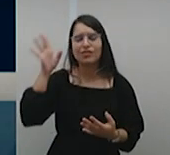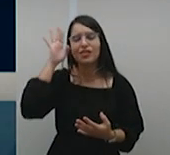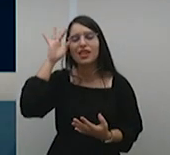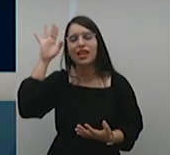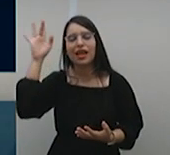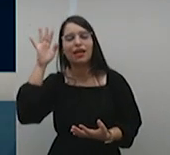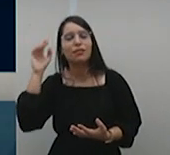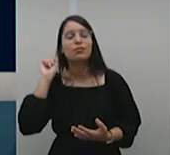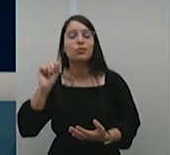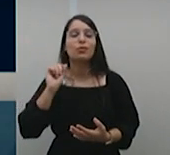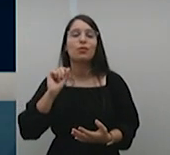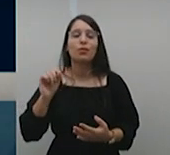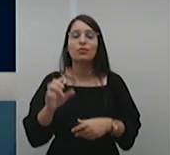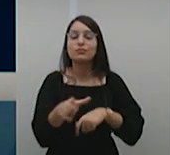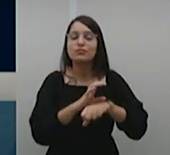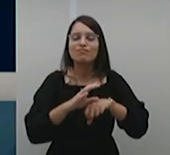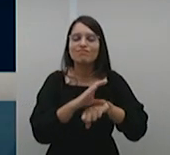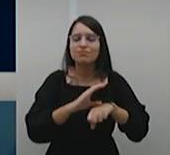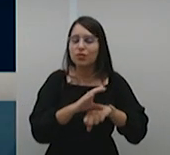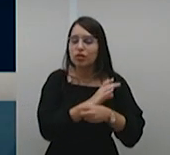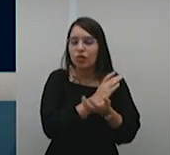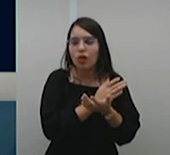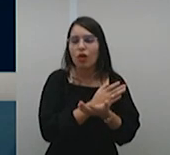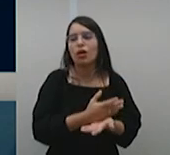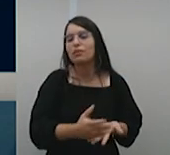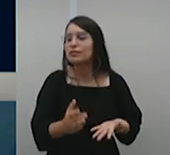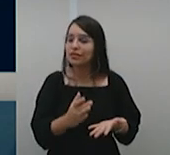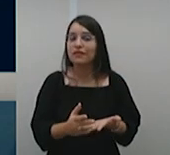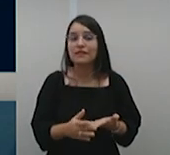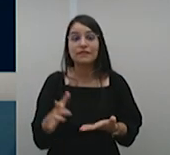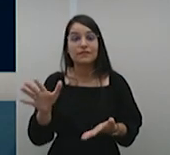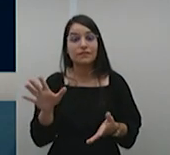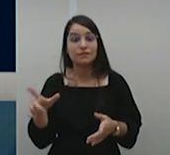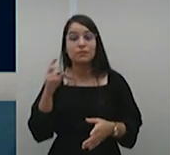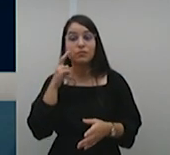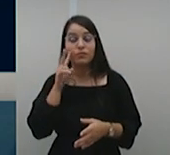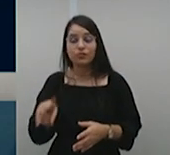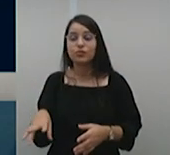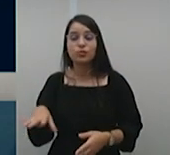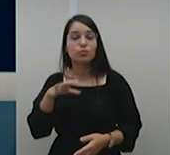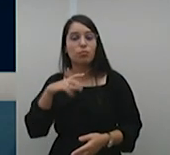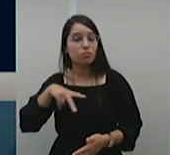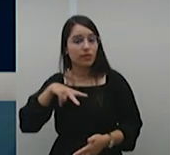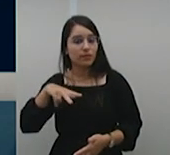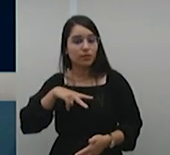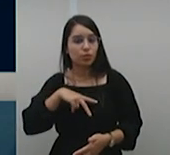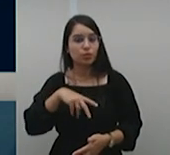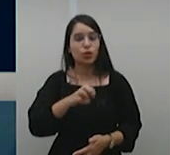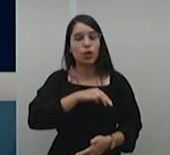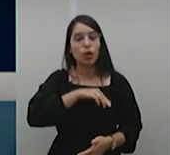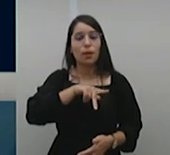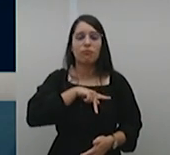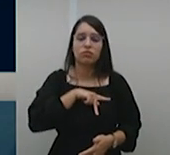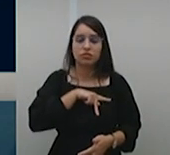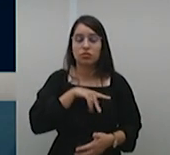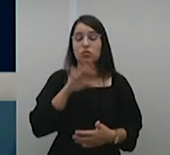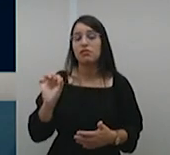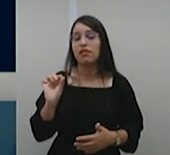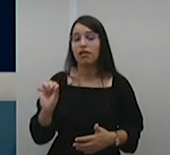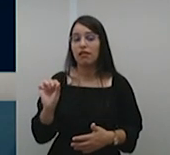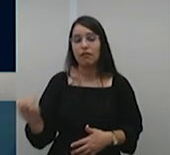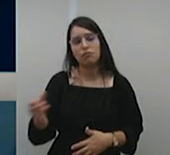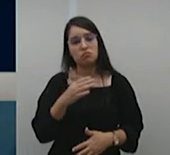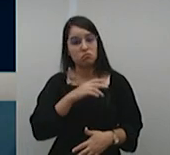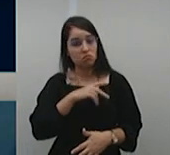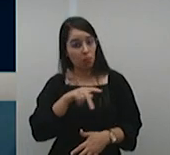originário conferiu privativamente ao Ministério Público a ação penal pública, bem como